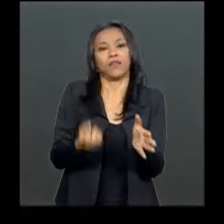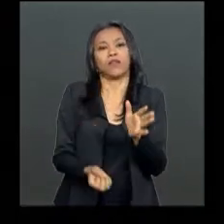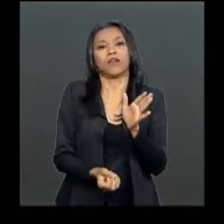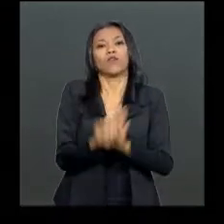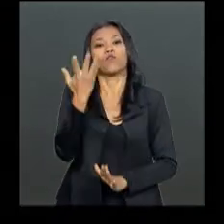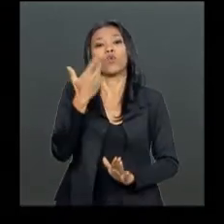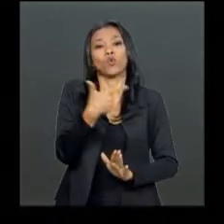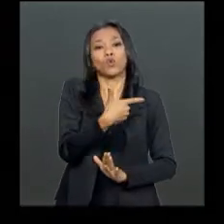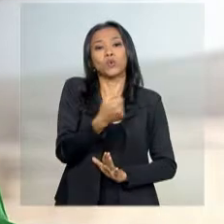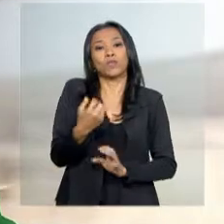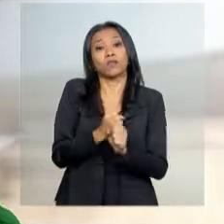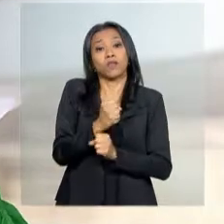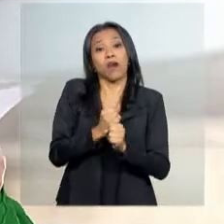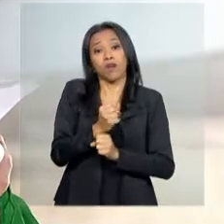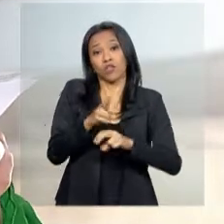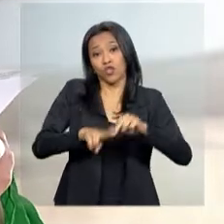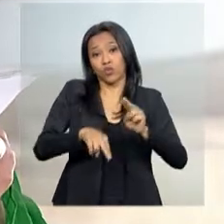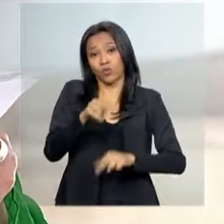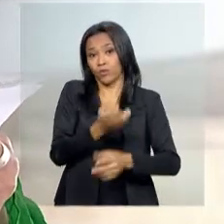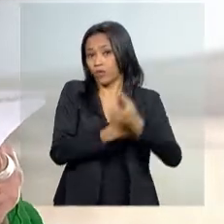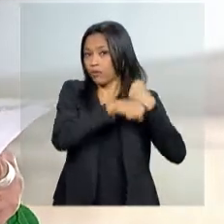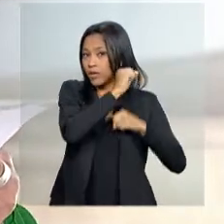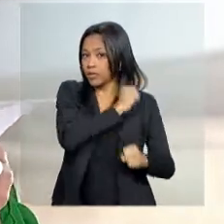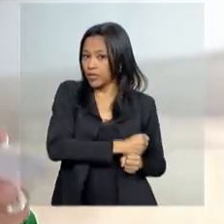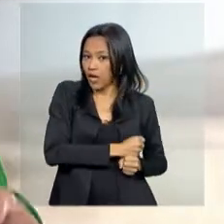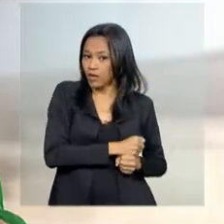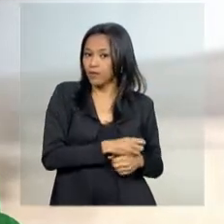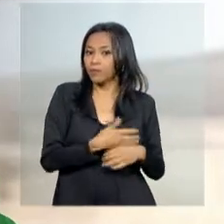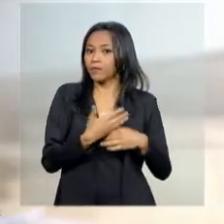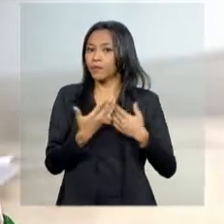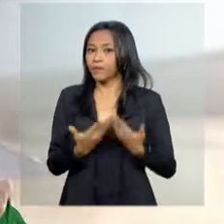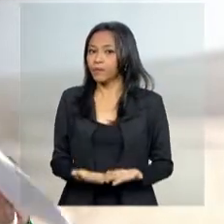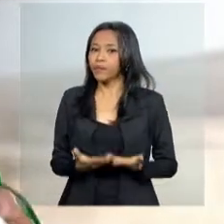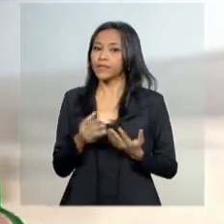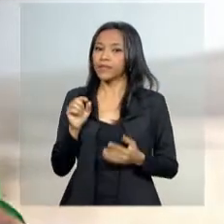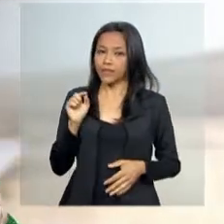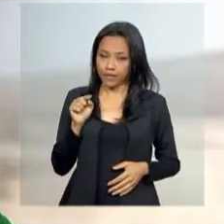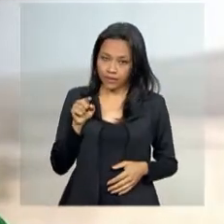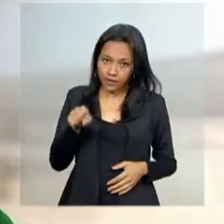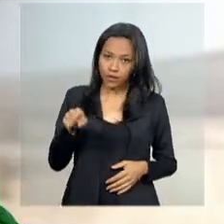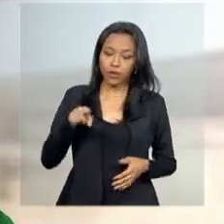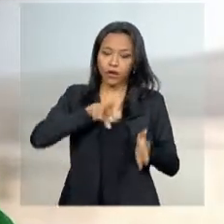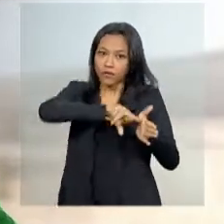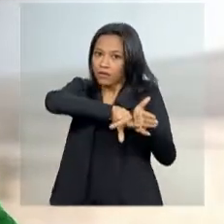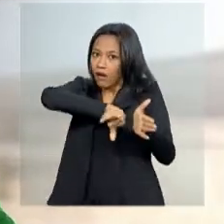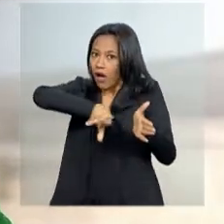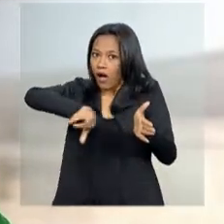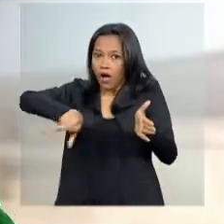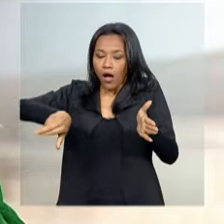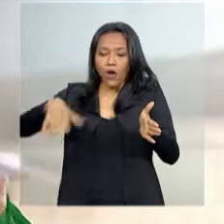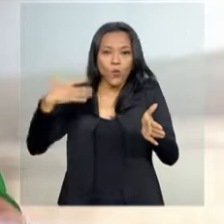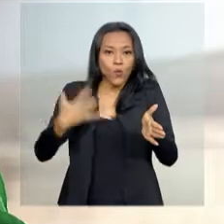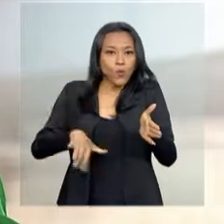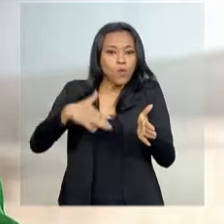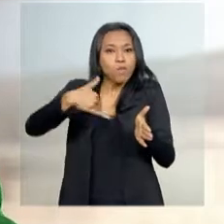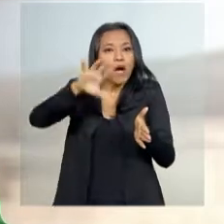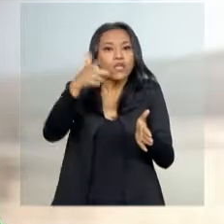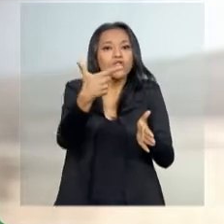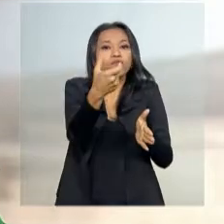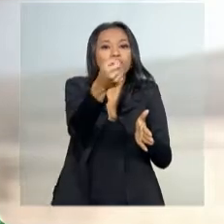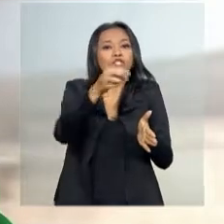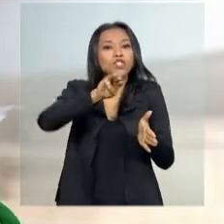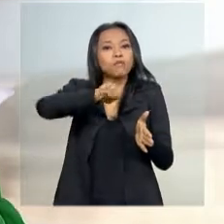anos em junho passado. O acervo, o rico acervo, era composto por mais de 20